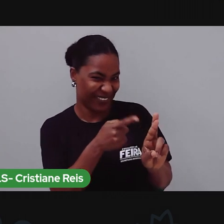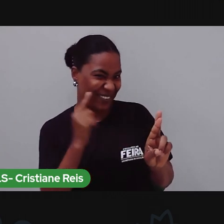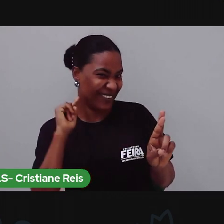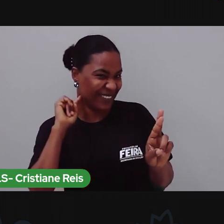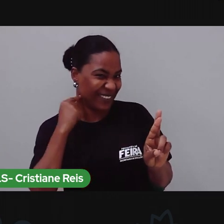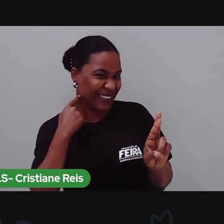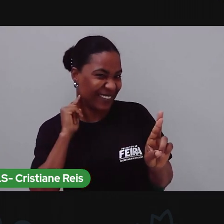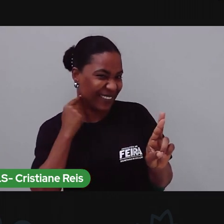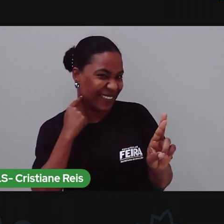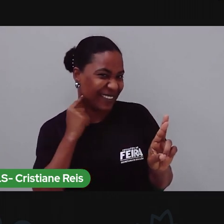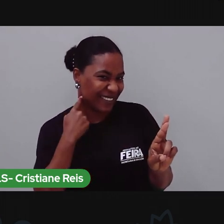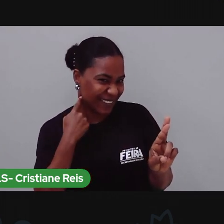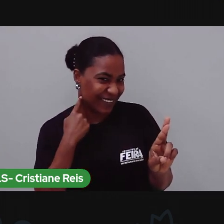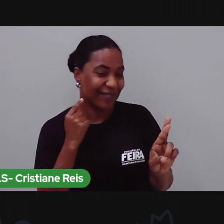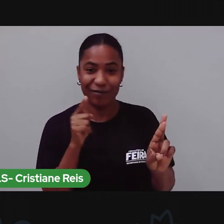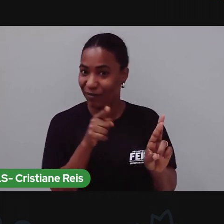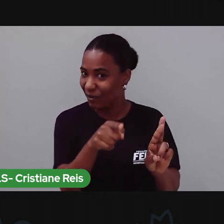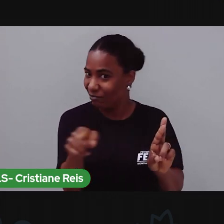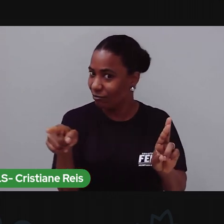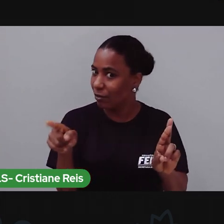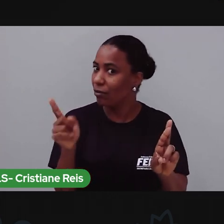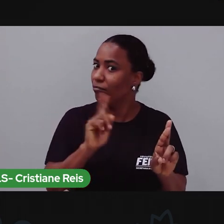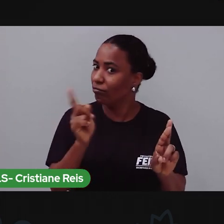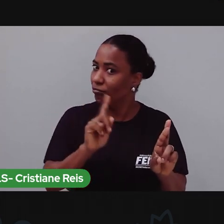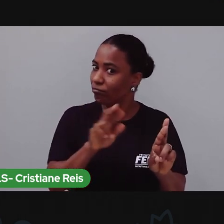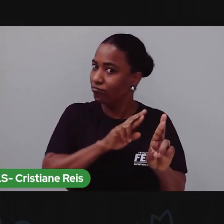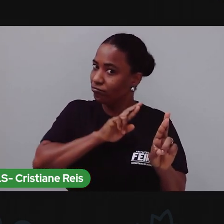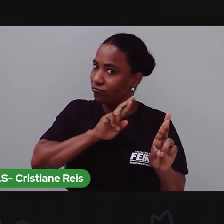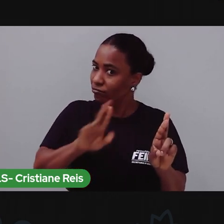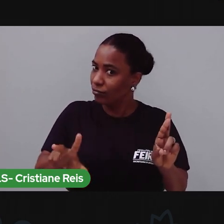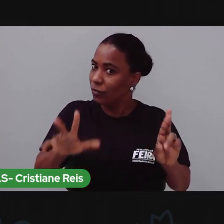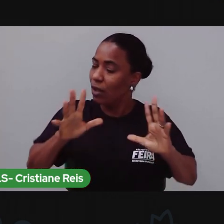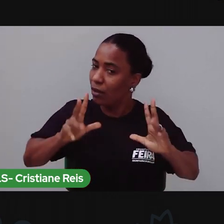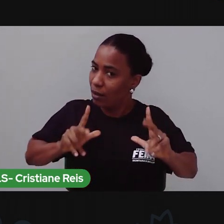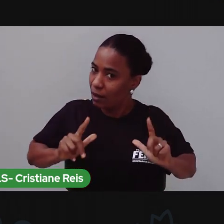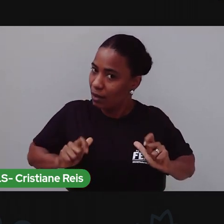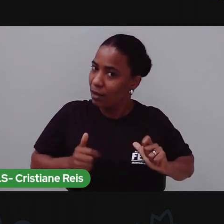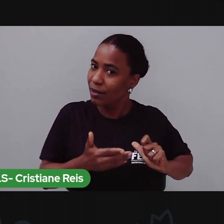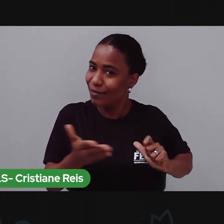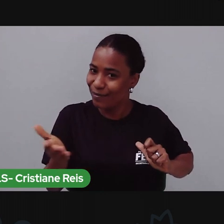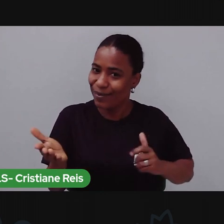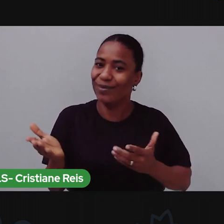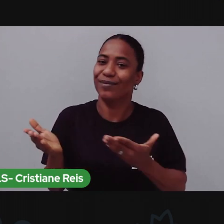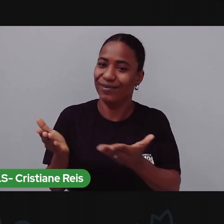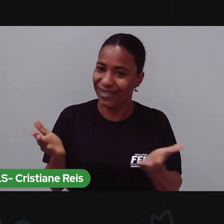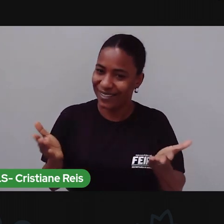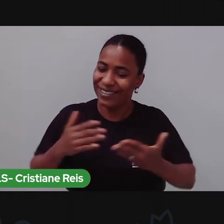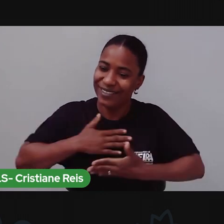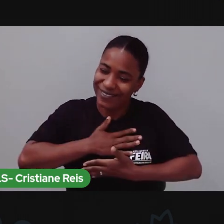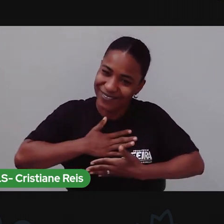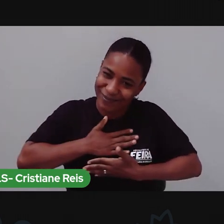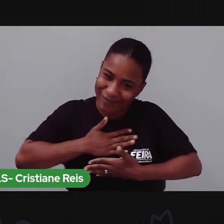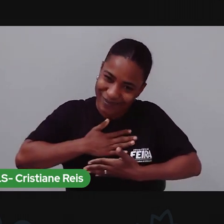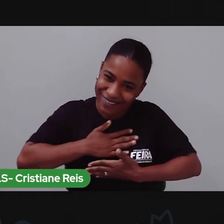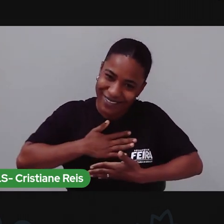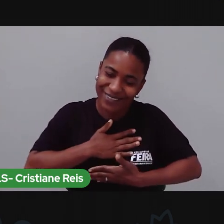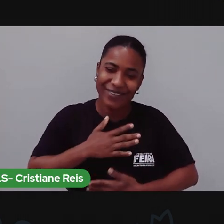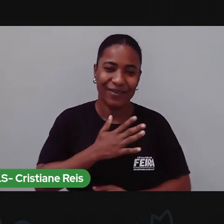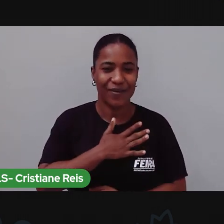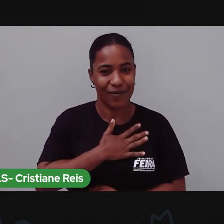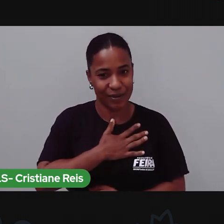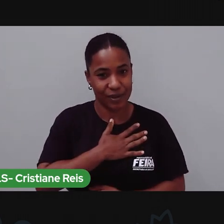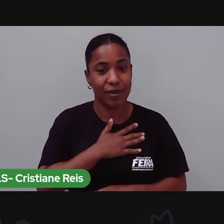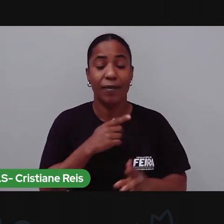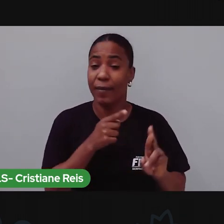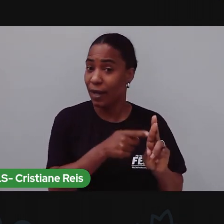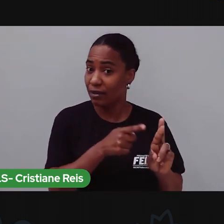certeza que você não vai ser igual a ela. Que era uma criança que não gostava de tomar banho. Mas que no final da história ela percebeu o